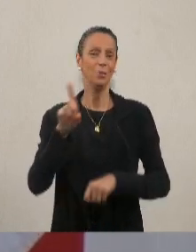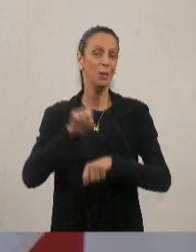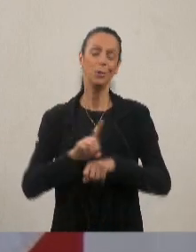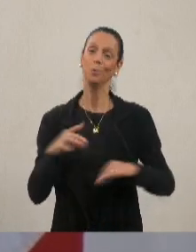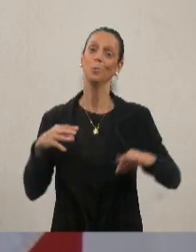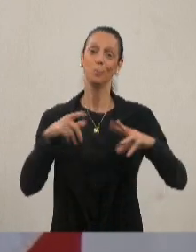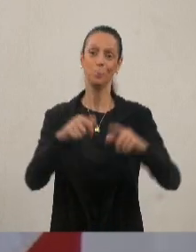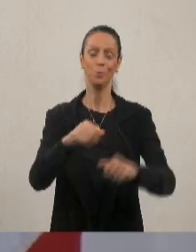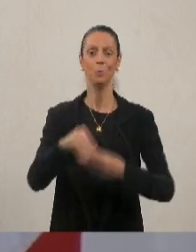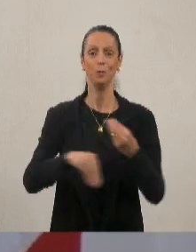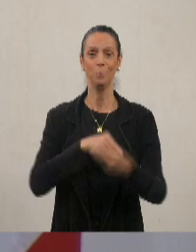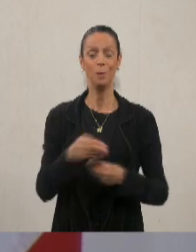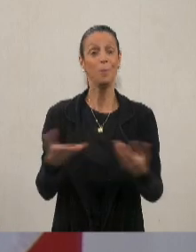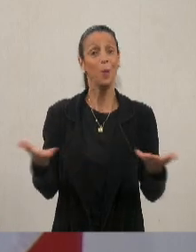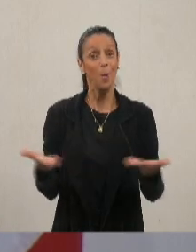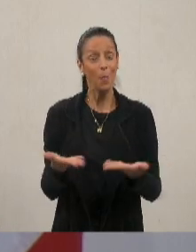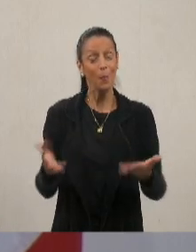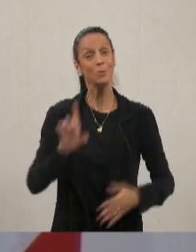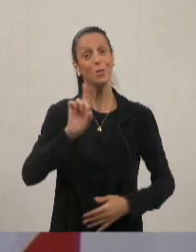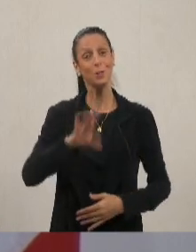Presidente, seria isso por um momento. Muito obrigado, bom dia a todos.